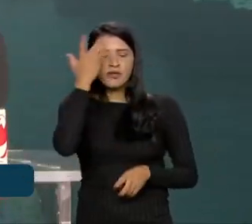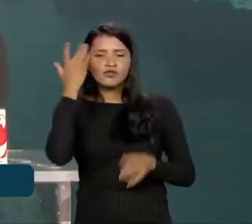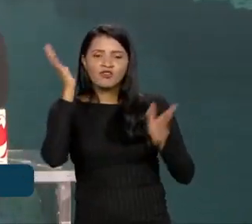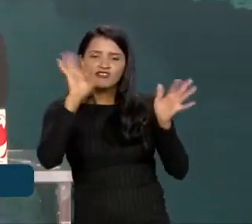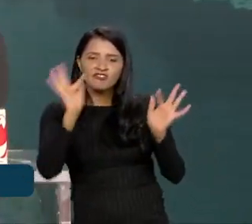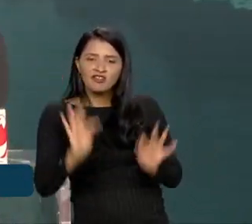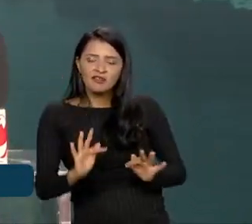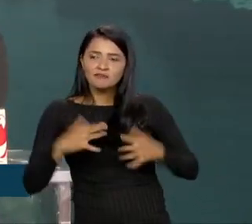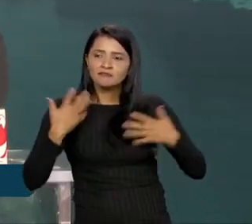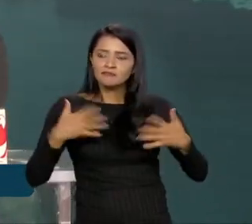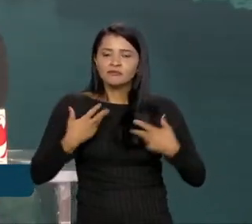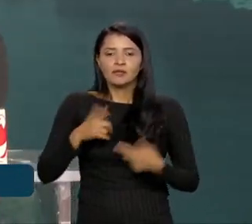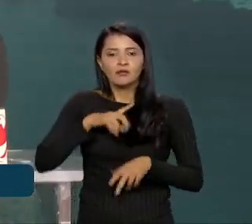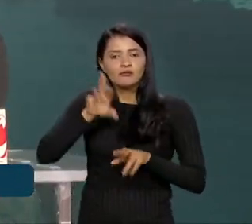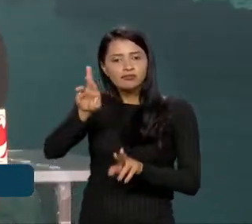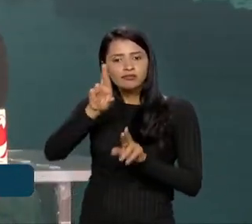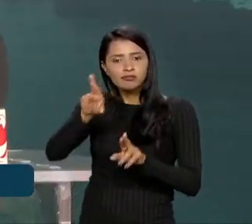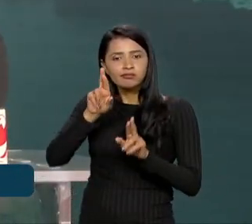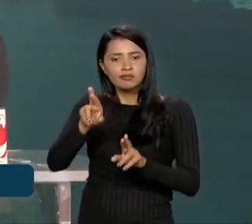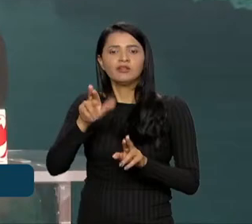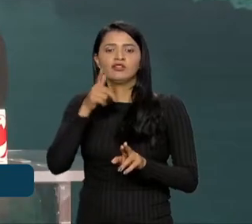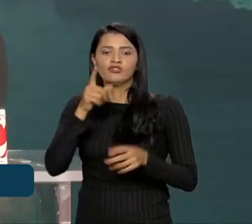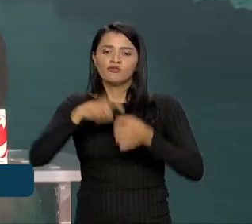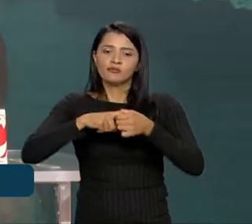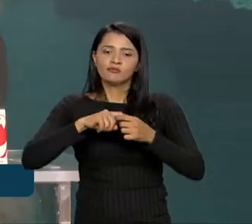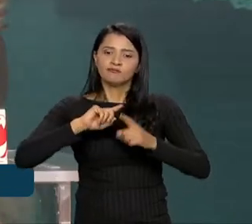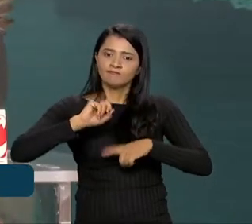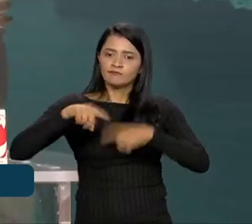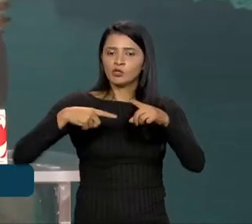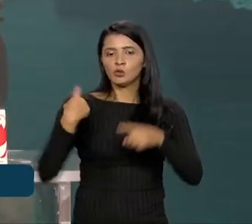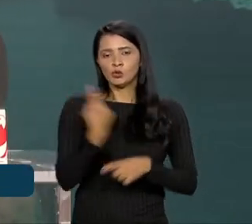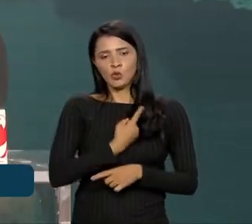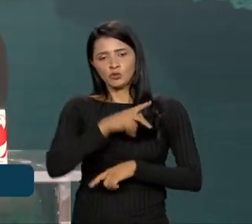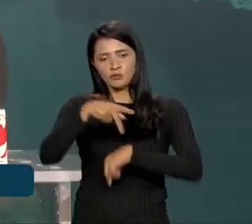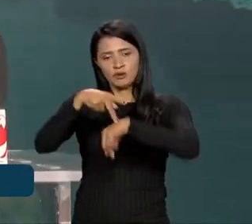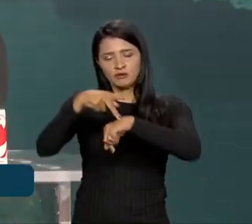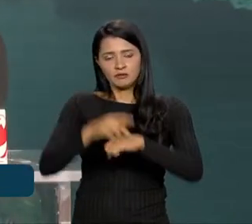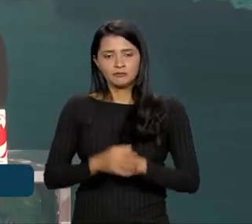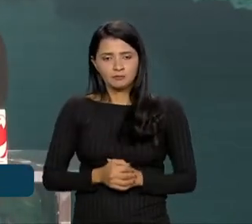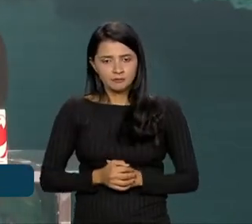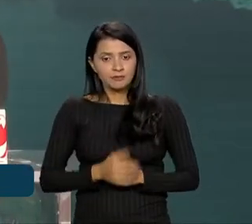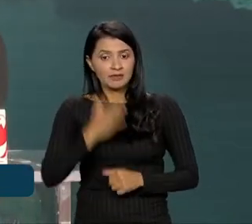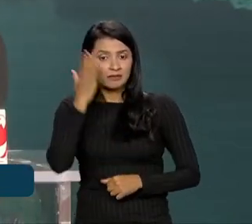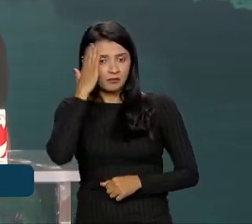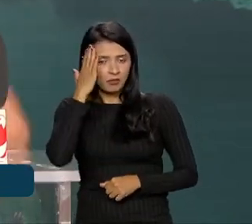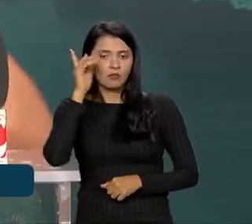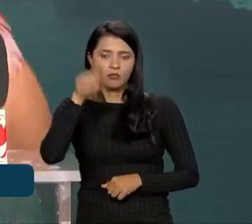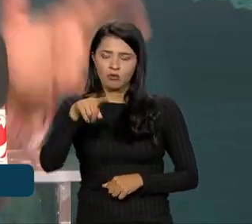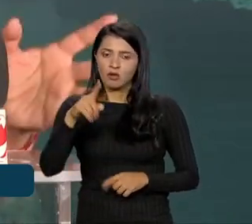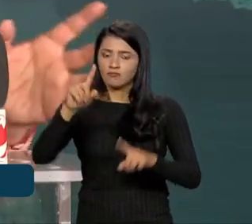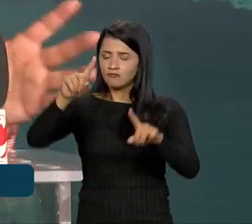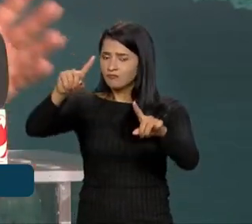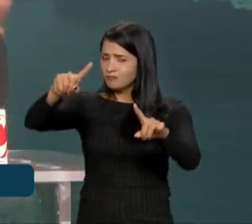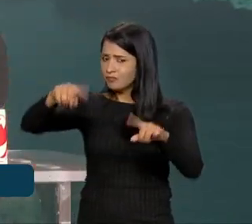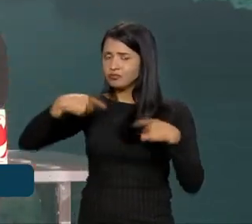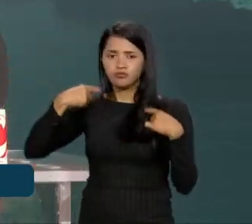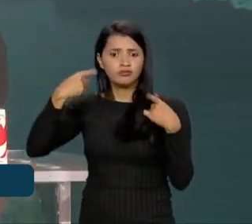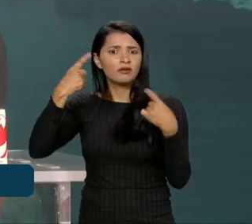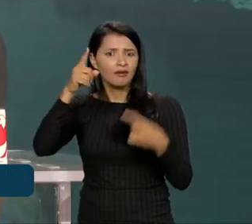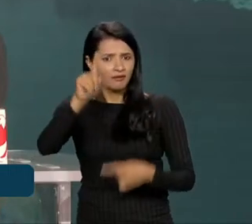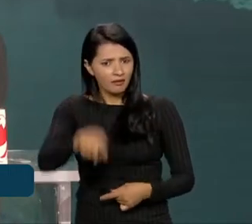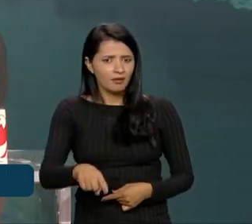animadas, com esperanças de fazer essa reconstrução do nosso país. Sabemos que são desafios gigantes,